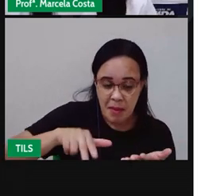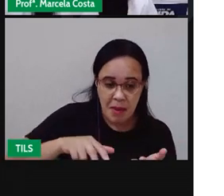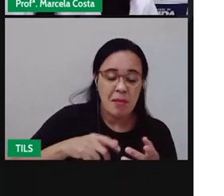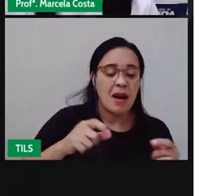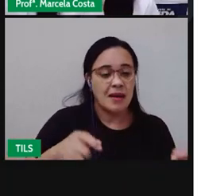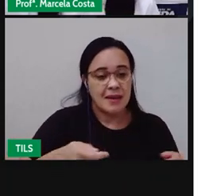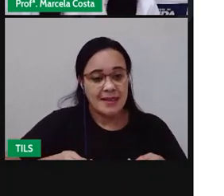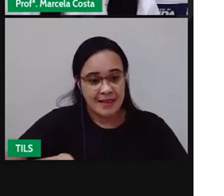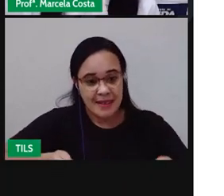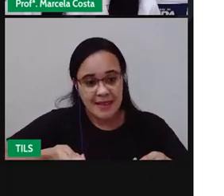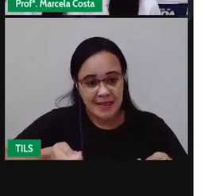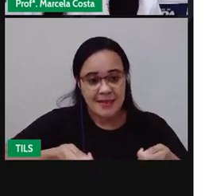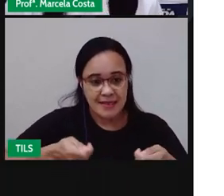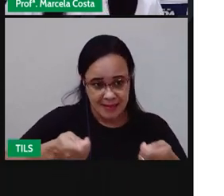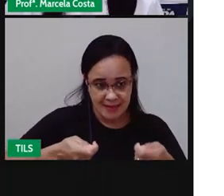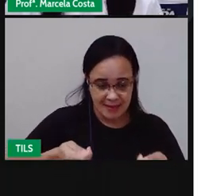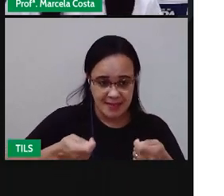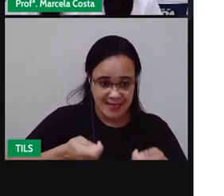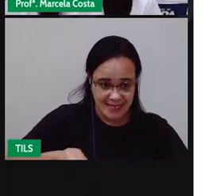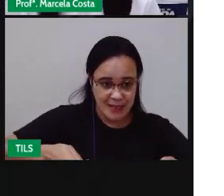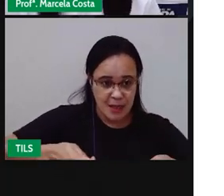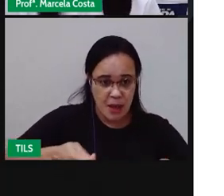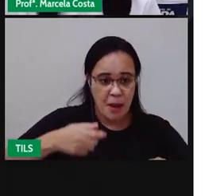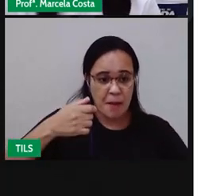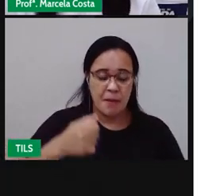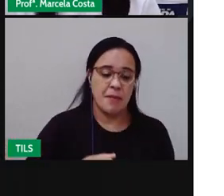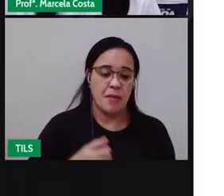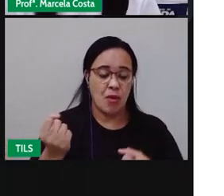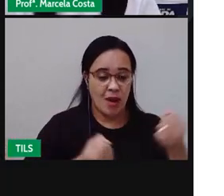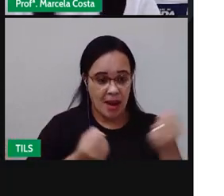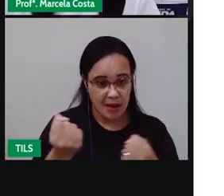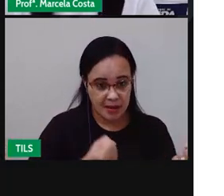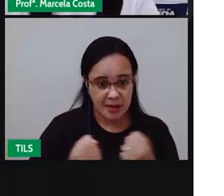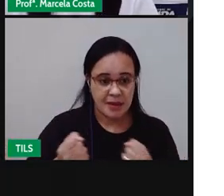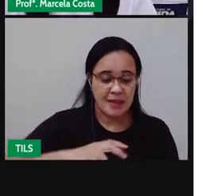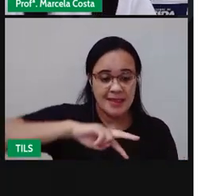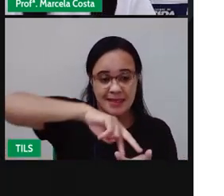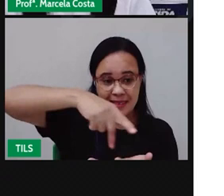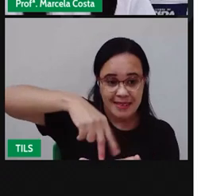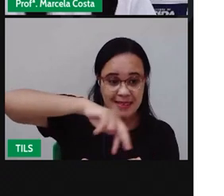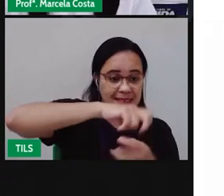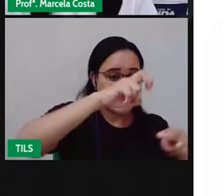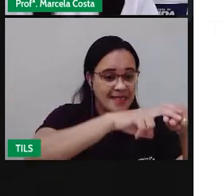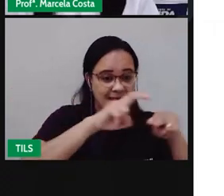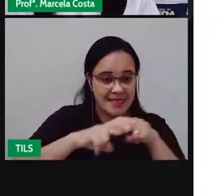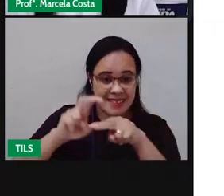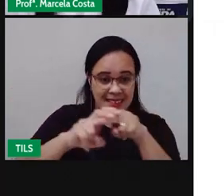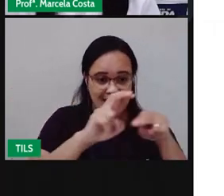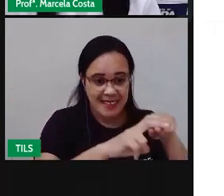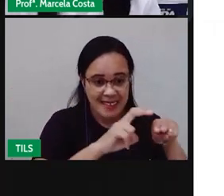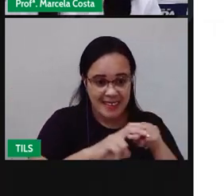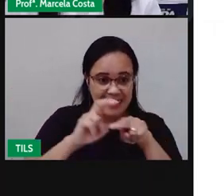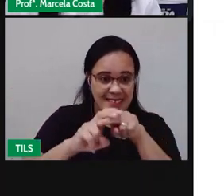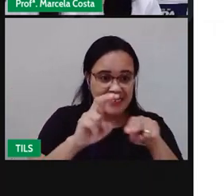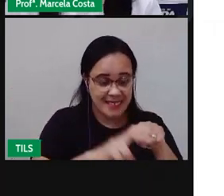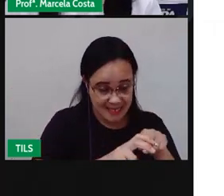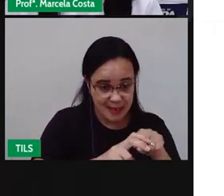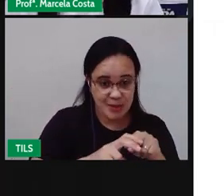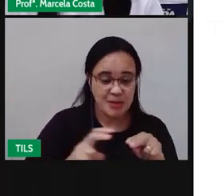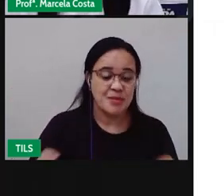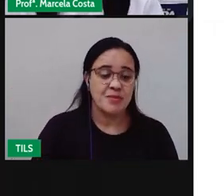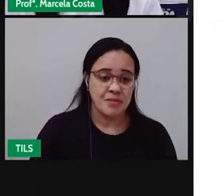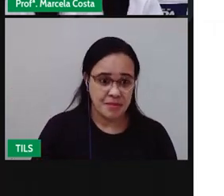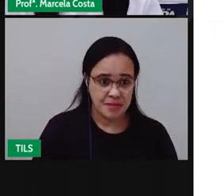Rouba bandeiras, que precisa ser rápido Dança das cadeiras, que precisa ser atento